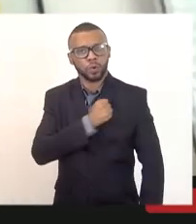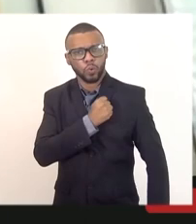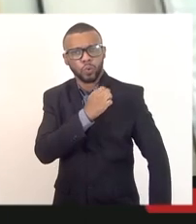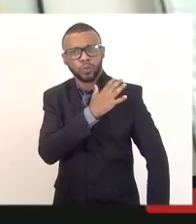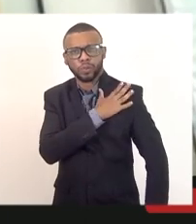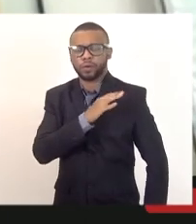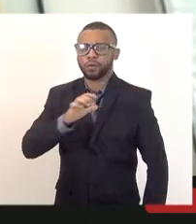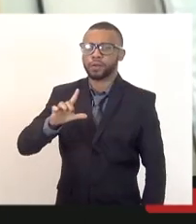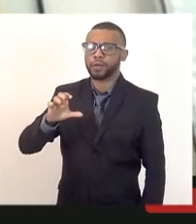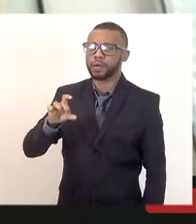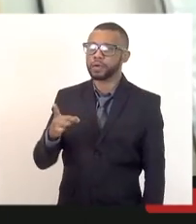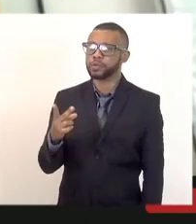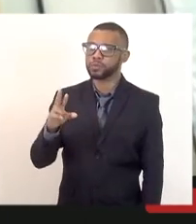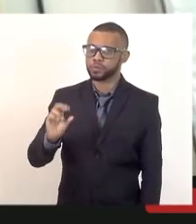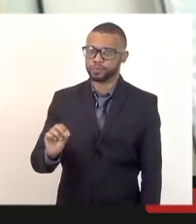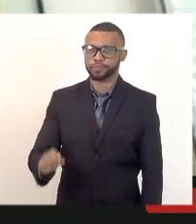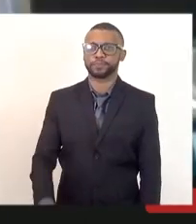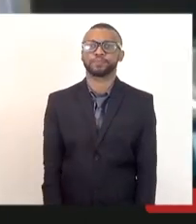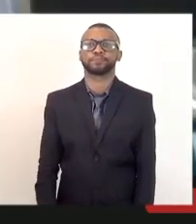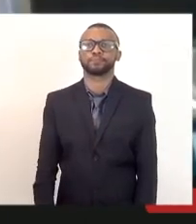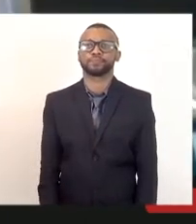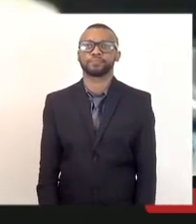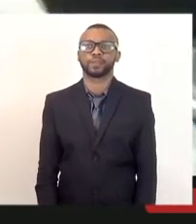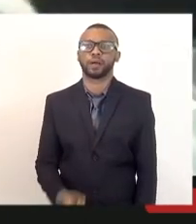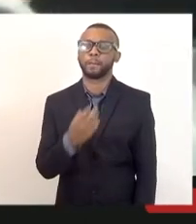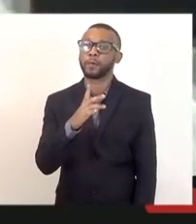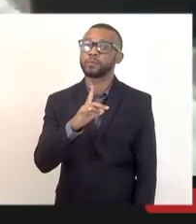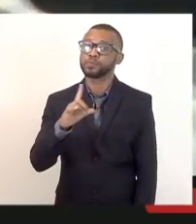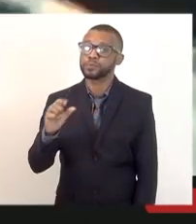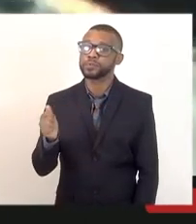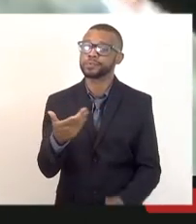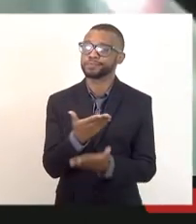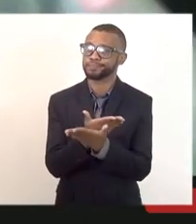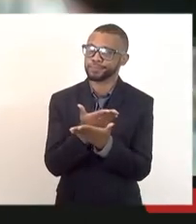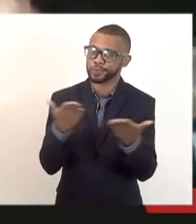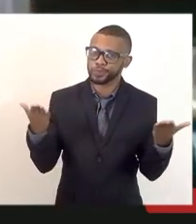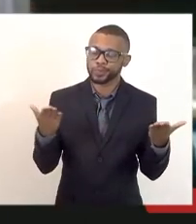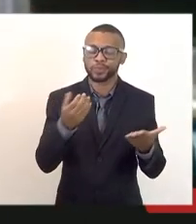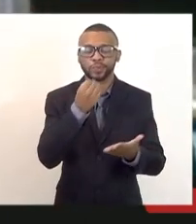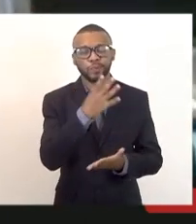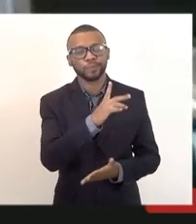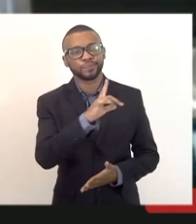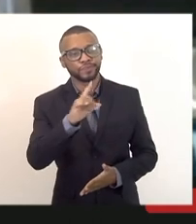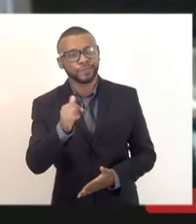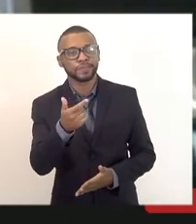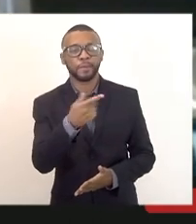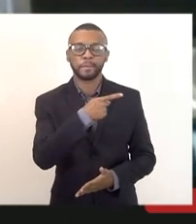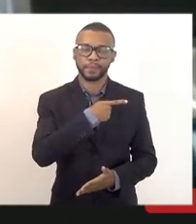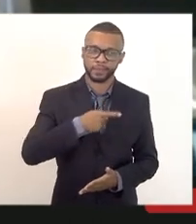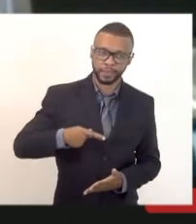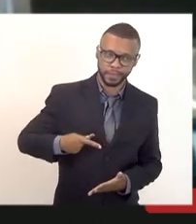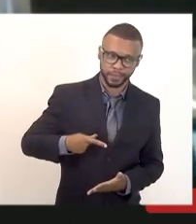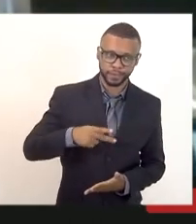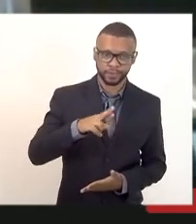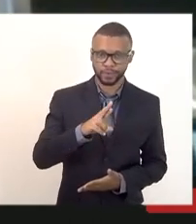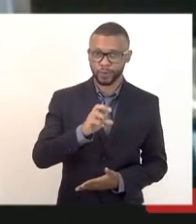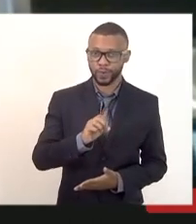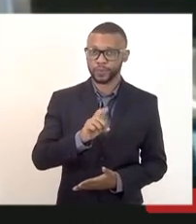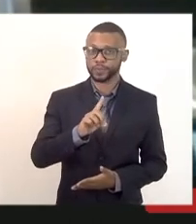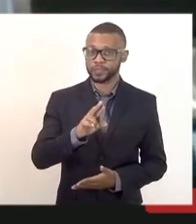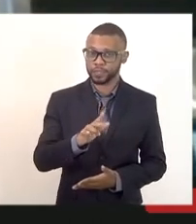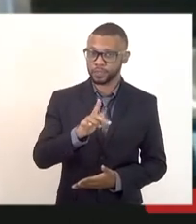Monteiro. Bom dia a todos, bom dia presidente, deputado Rodrigo Amorim, bom dia doutor Bruno,